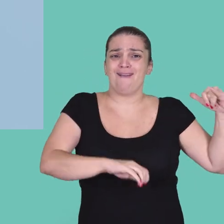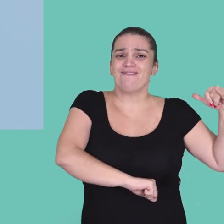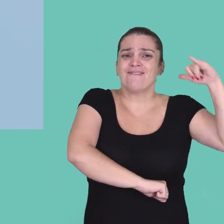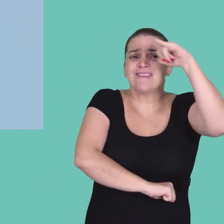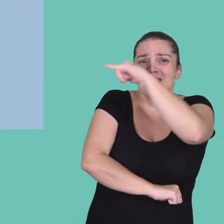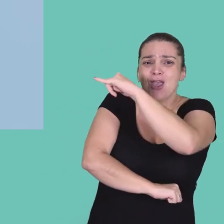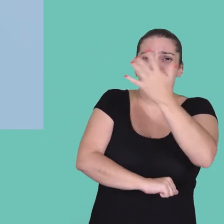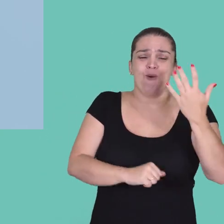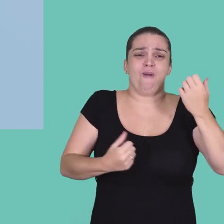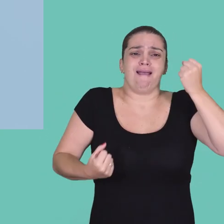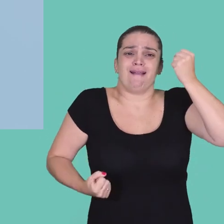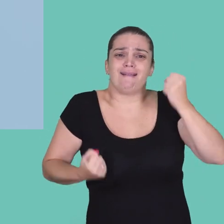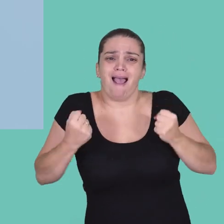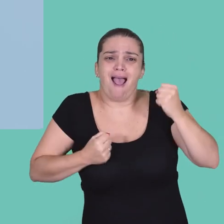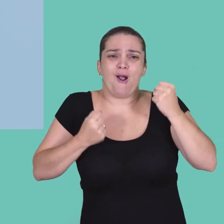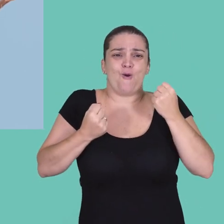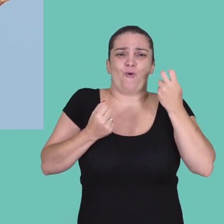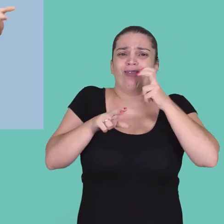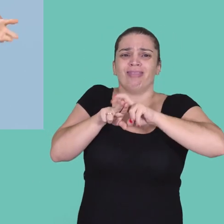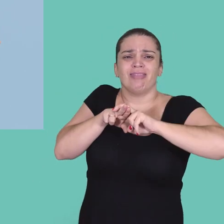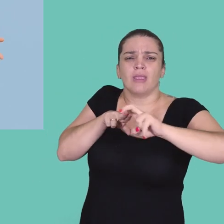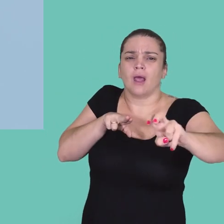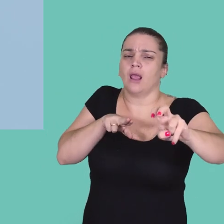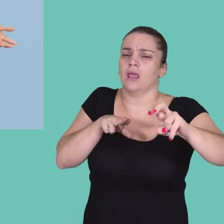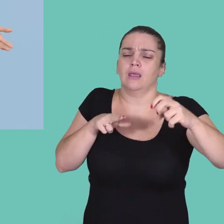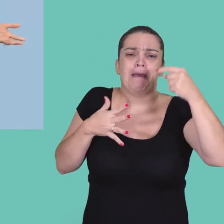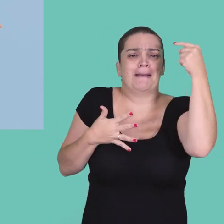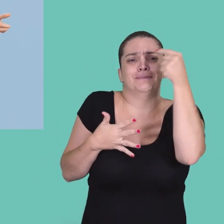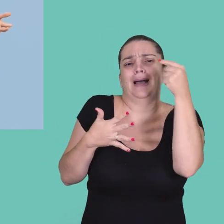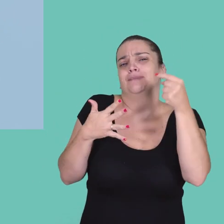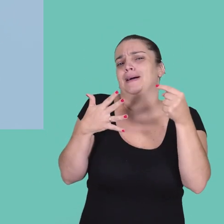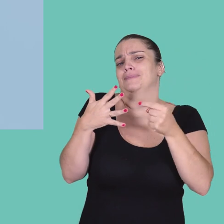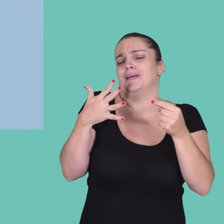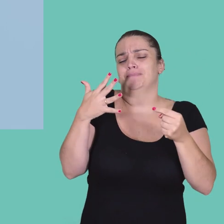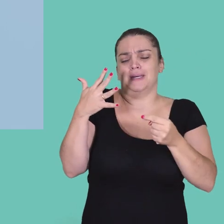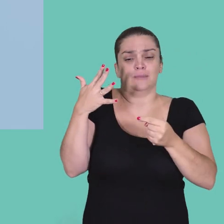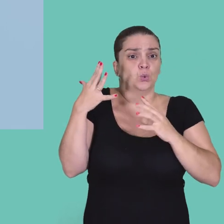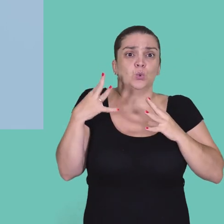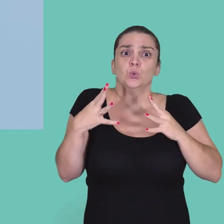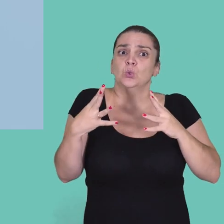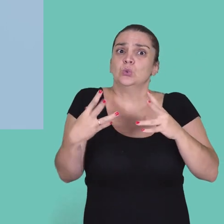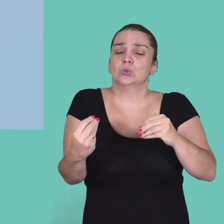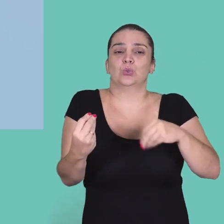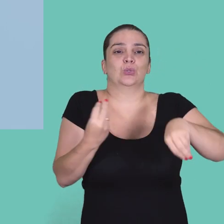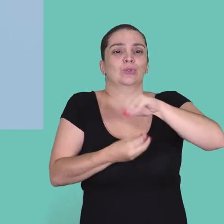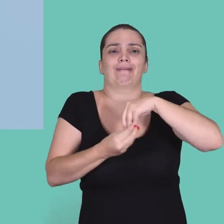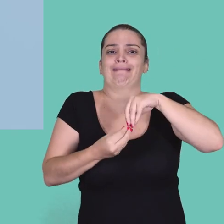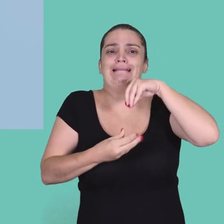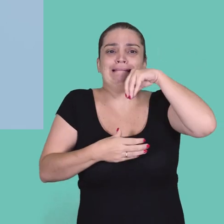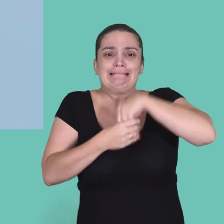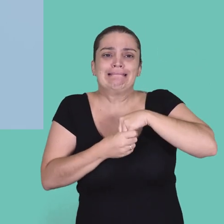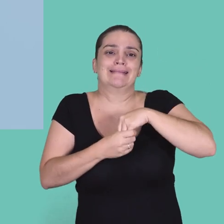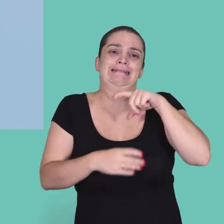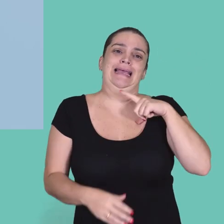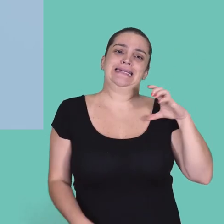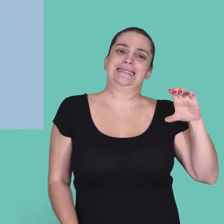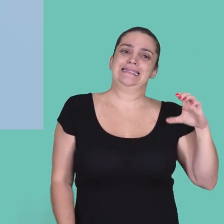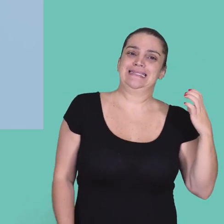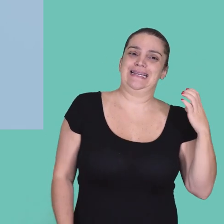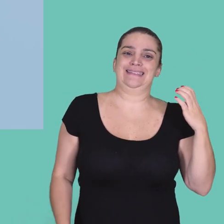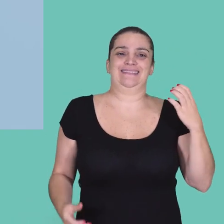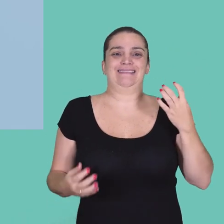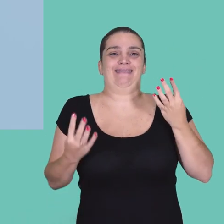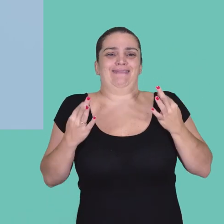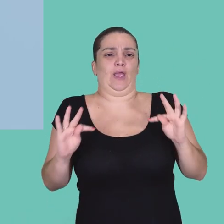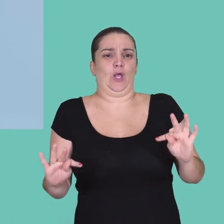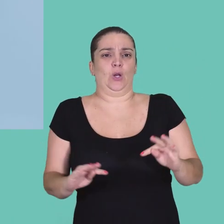que tu pegas, nos carros, nos trens. É, assim, eu não consigo, eu tenho dificuldade de pensar aonde não tem ciência